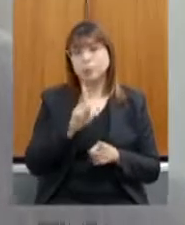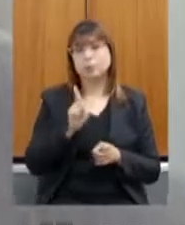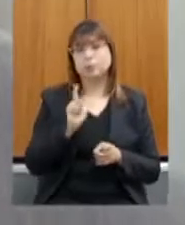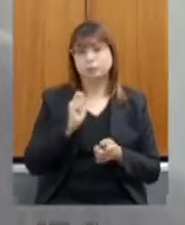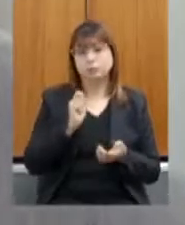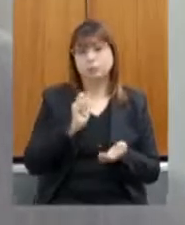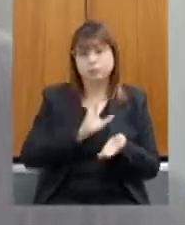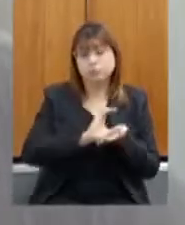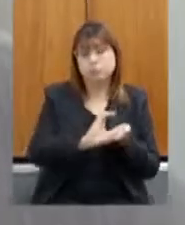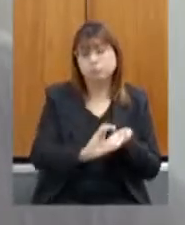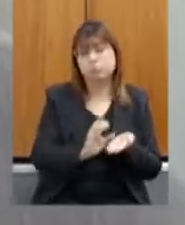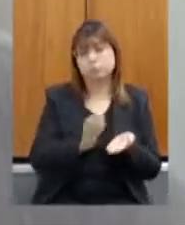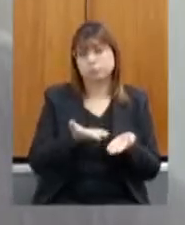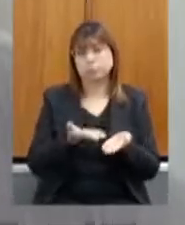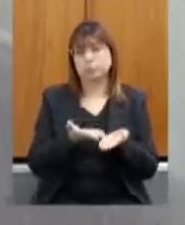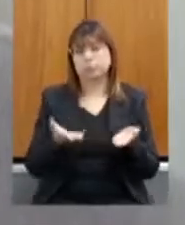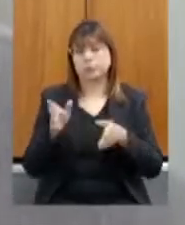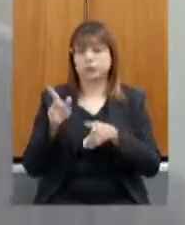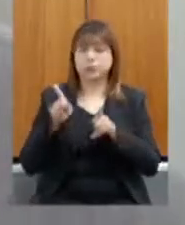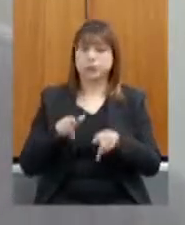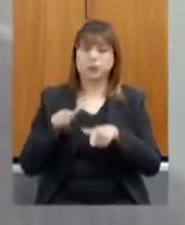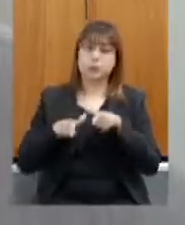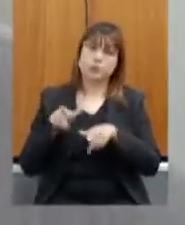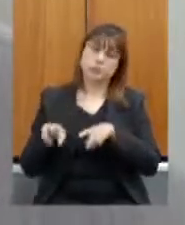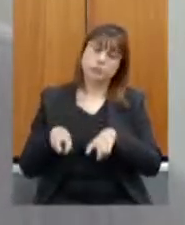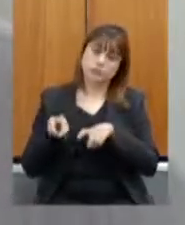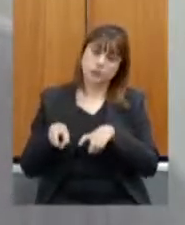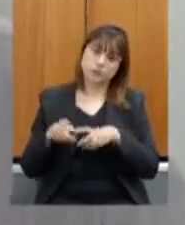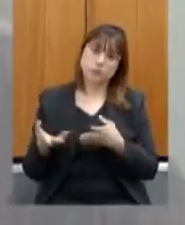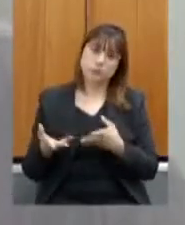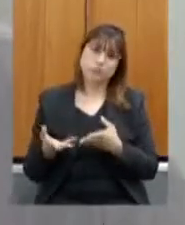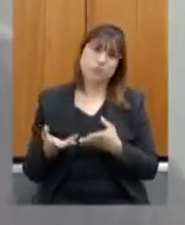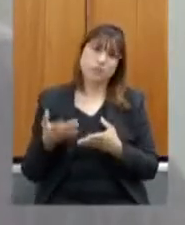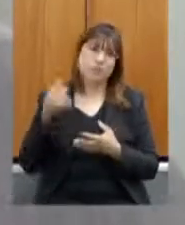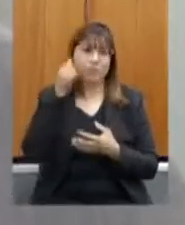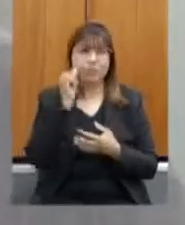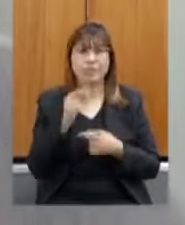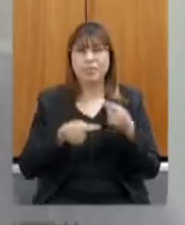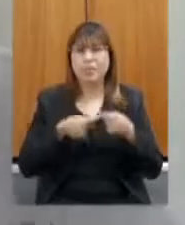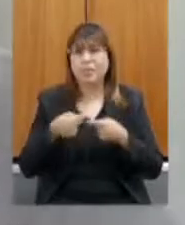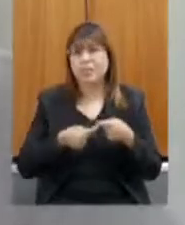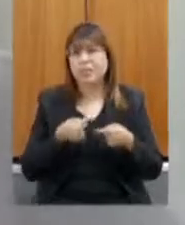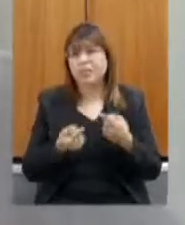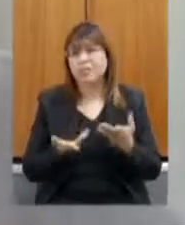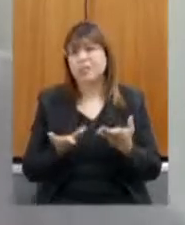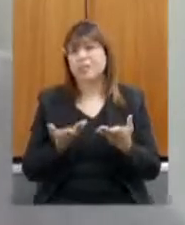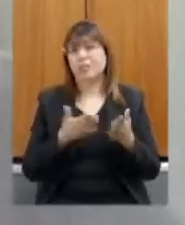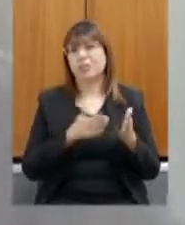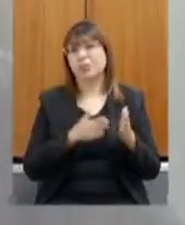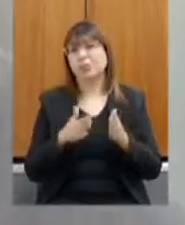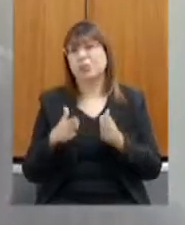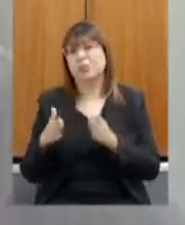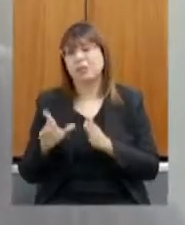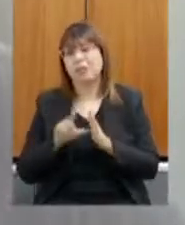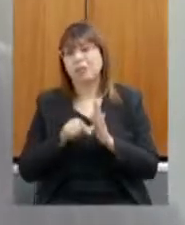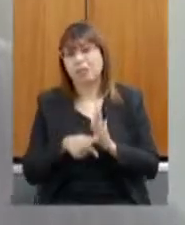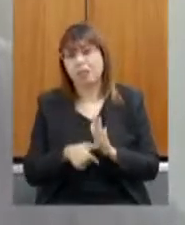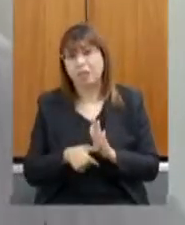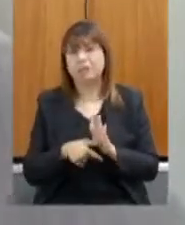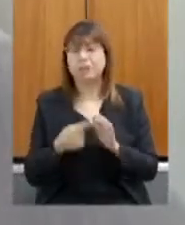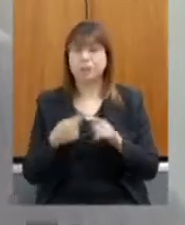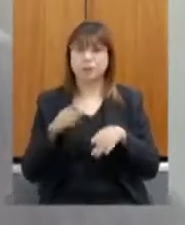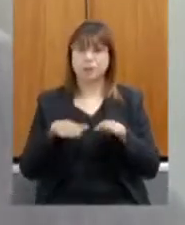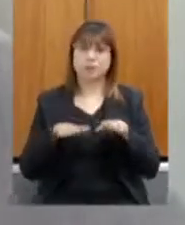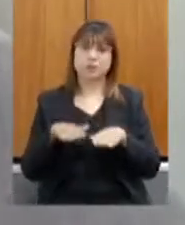rurales isso aí e sem muita burocracia a gente vê que esses créditos isso é